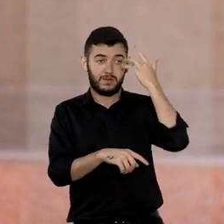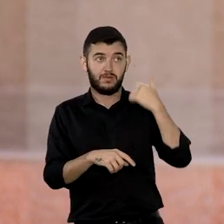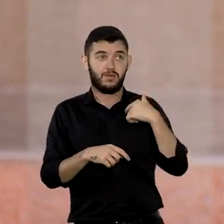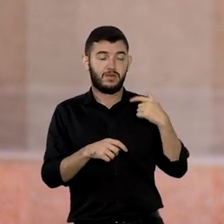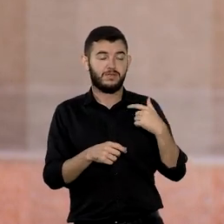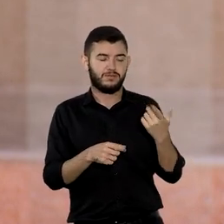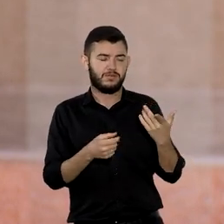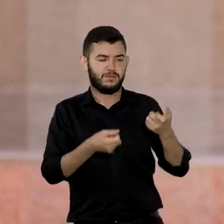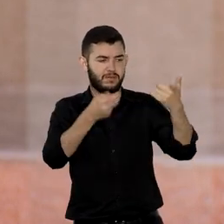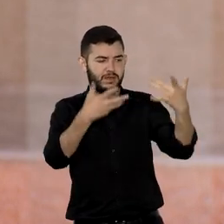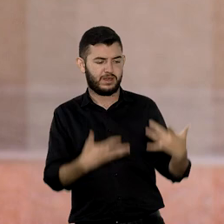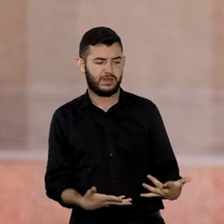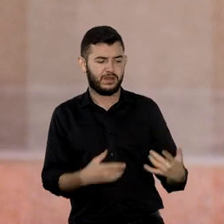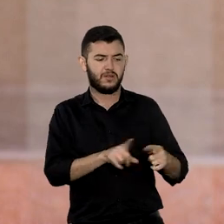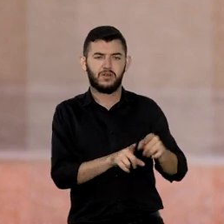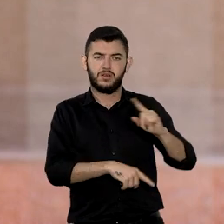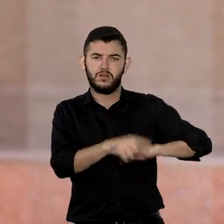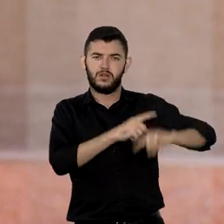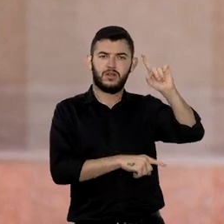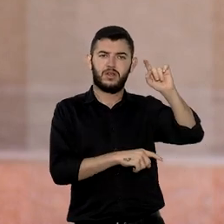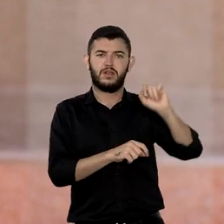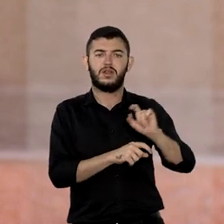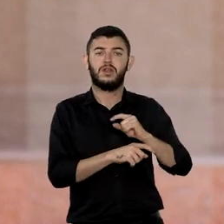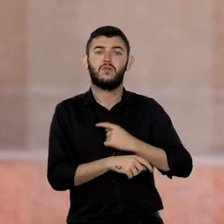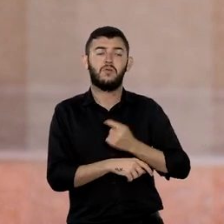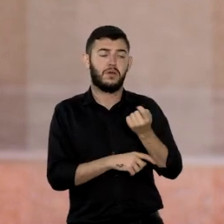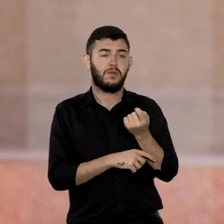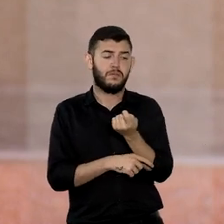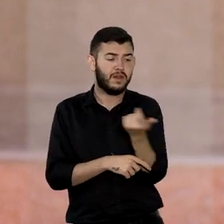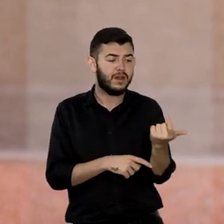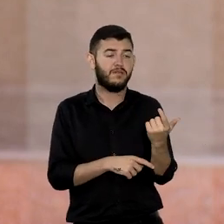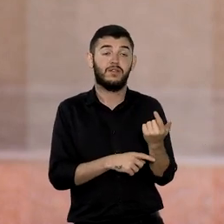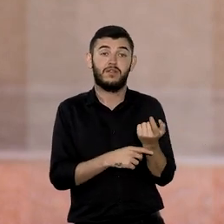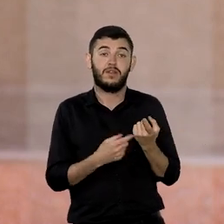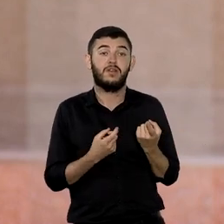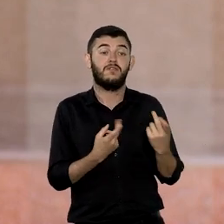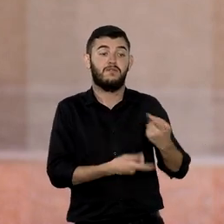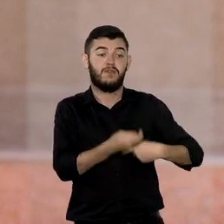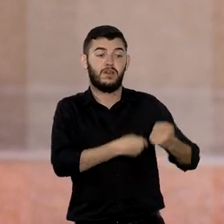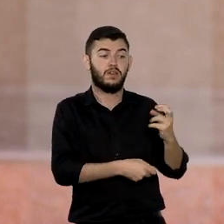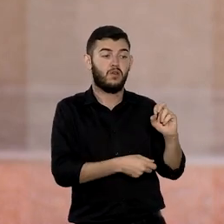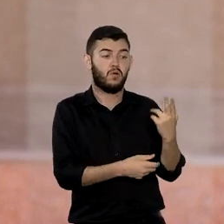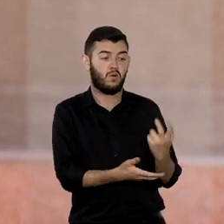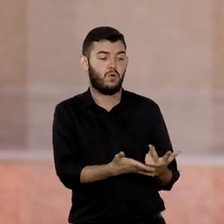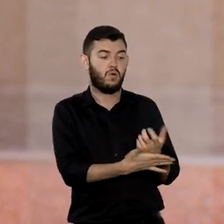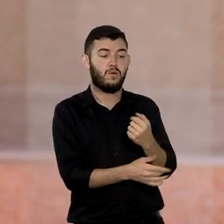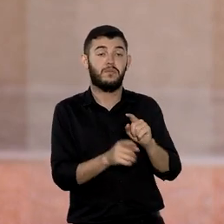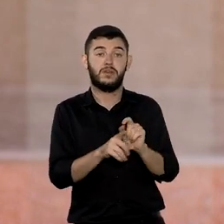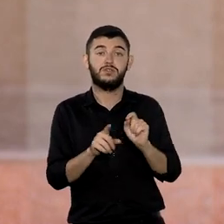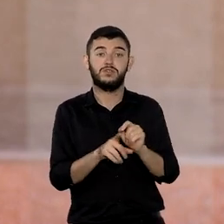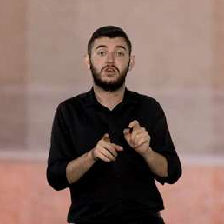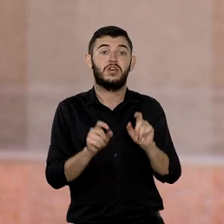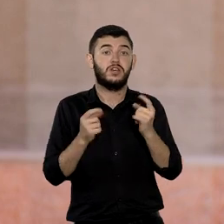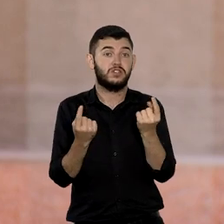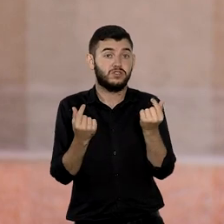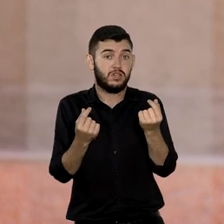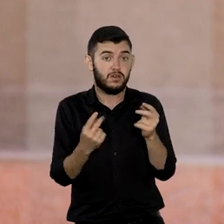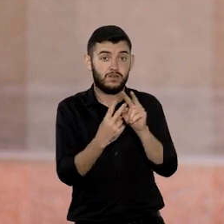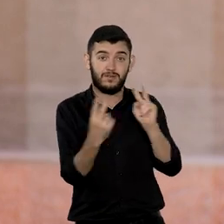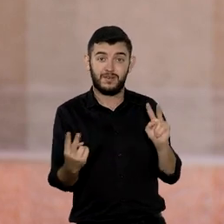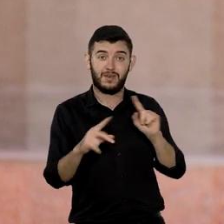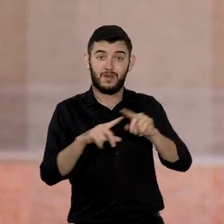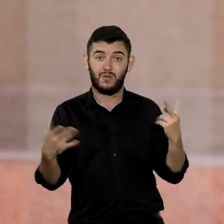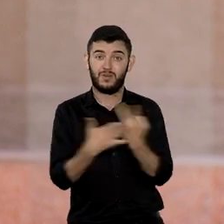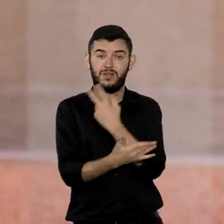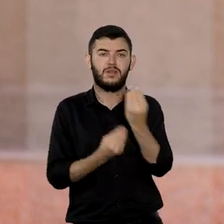acima da média, por meio de compra e venda de criptomoedas. O grupo disponibilizava alguns resgates iniciais, mas logo as